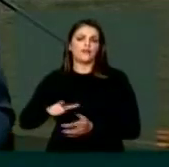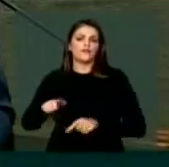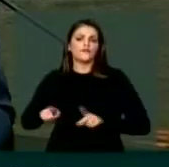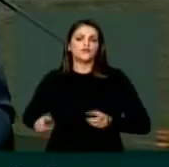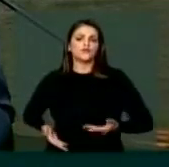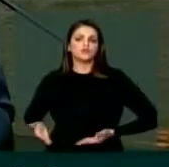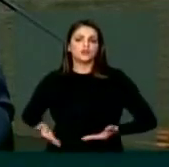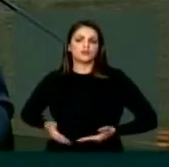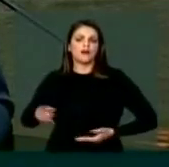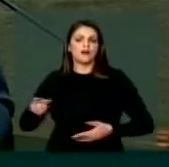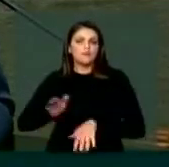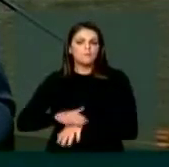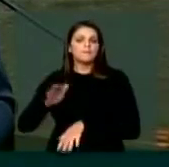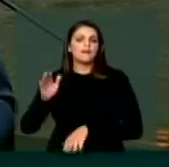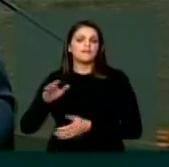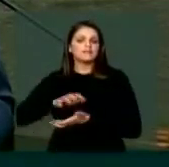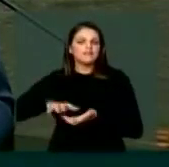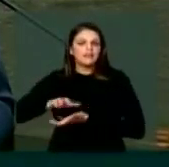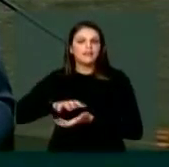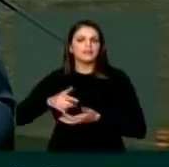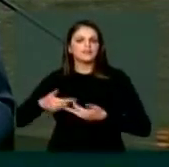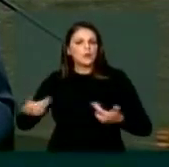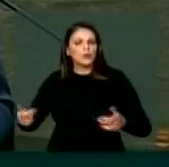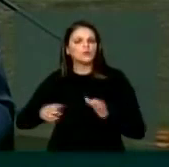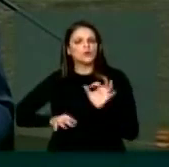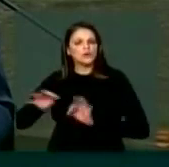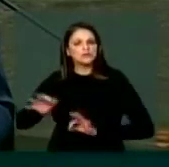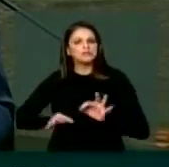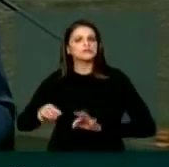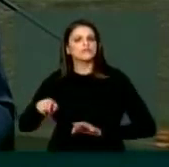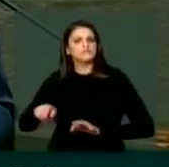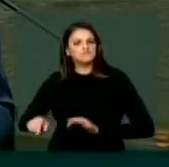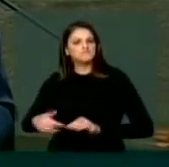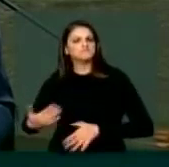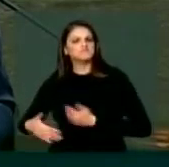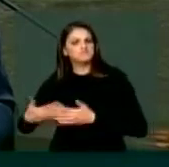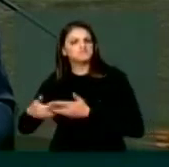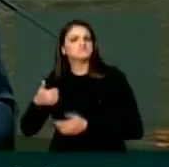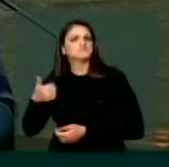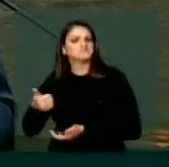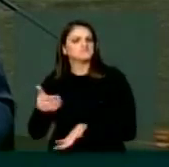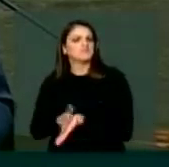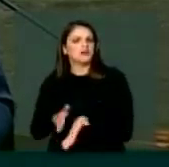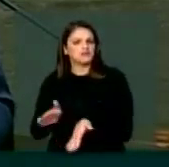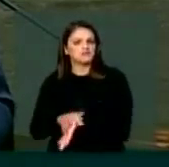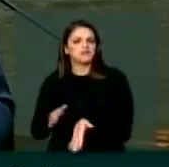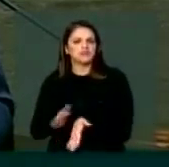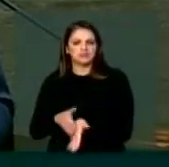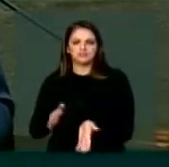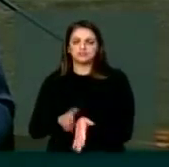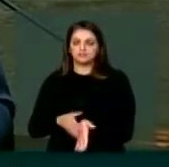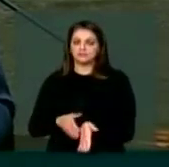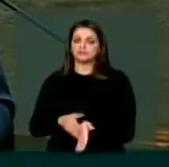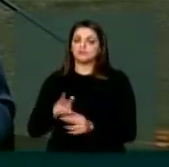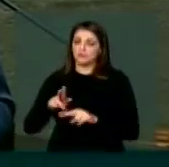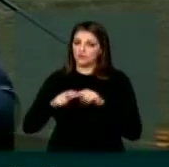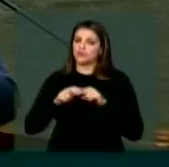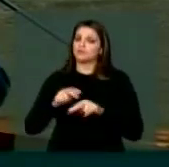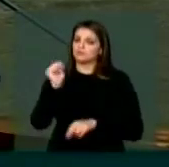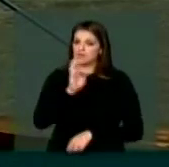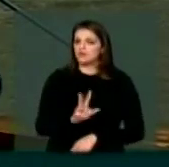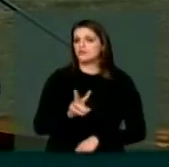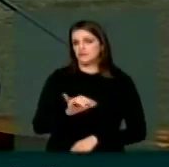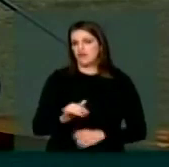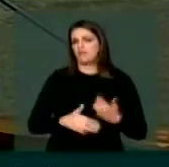escutem os seus clamores, mas essa categoria está avançando, felizmente. E é com o avanço dela que o Brasil vai